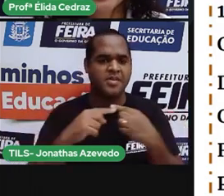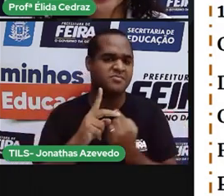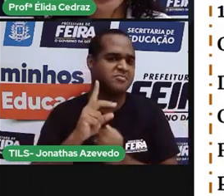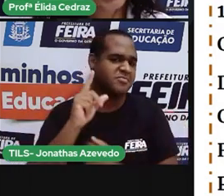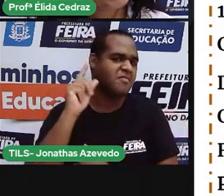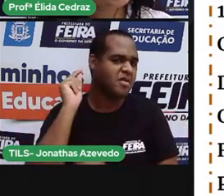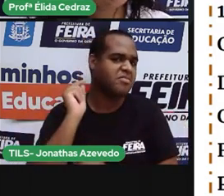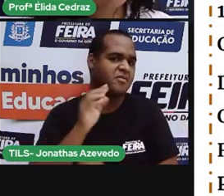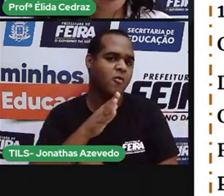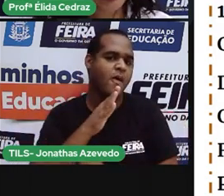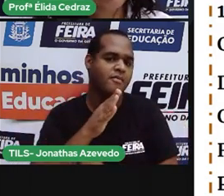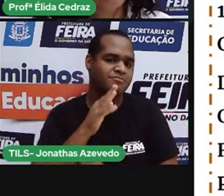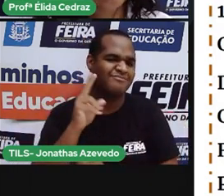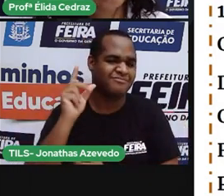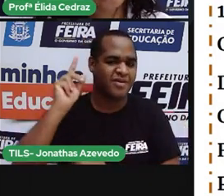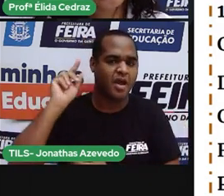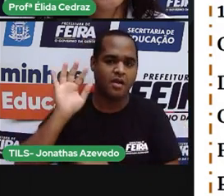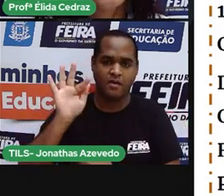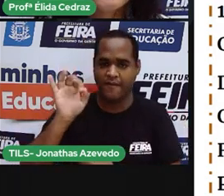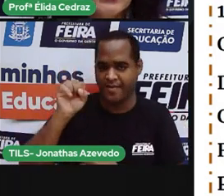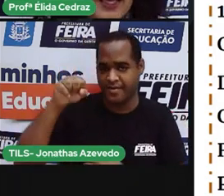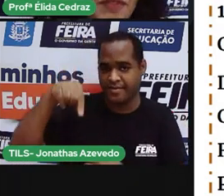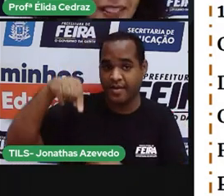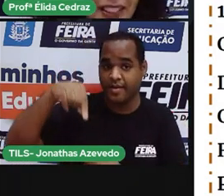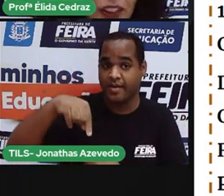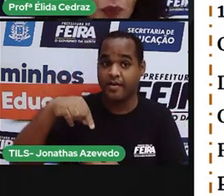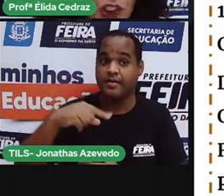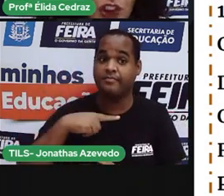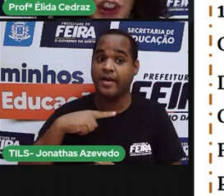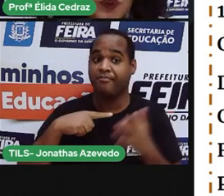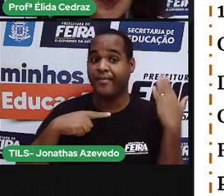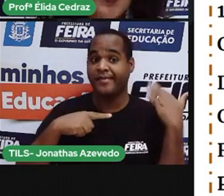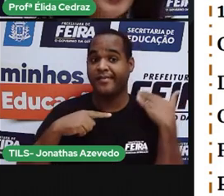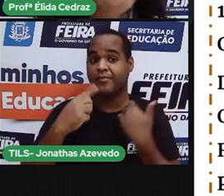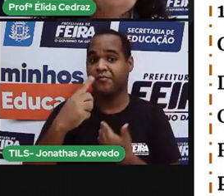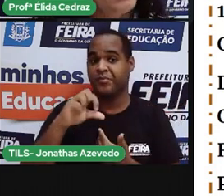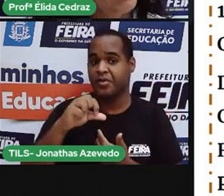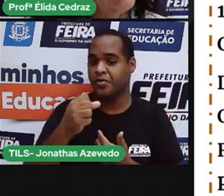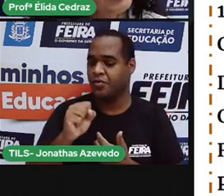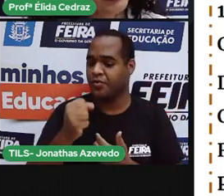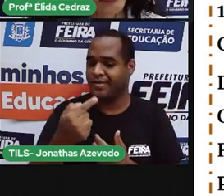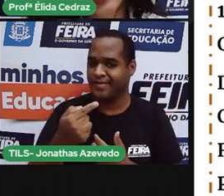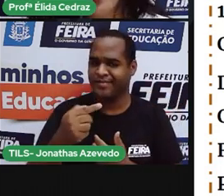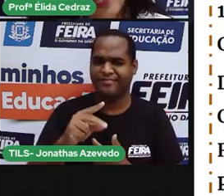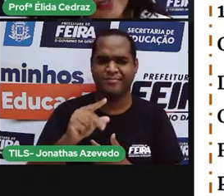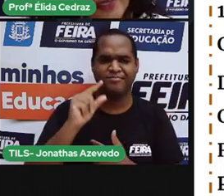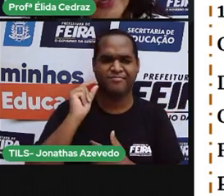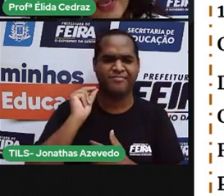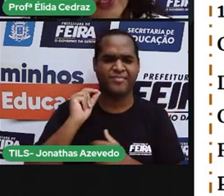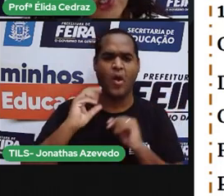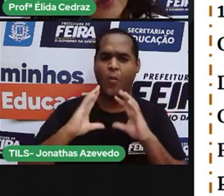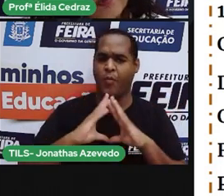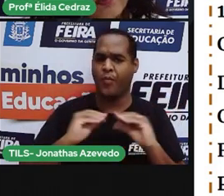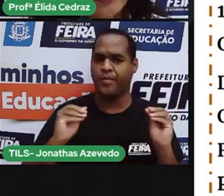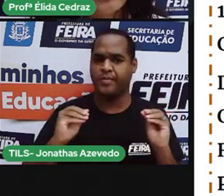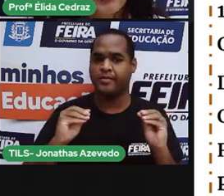antigas tradições de feio. Havia sido distinto em 1987.